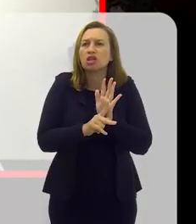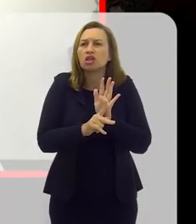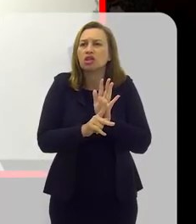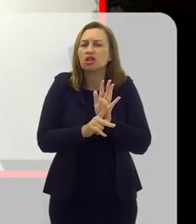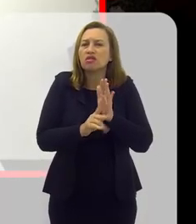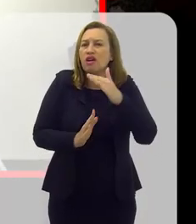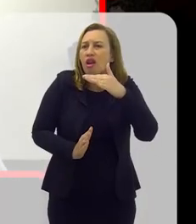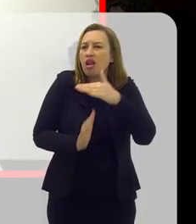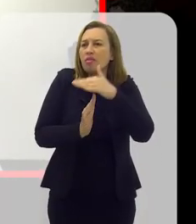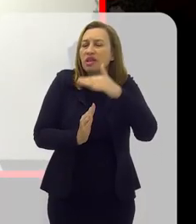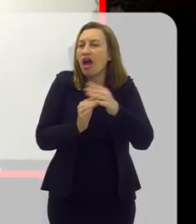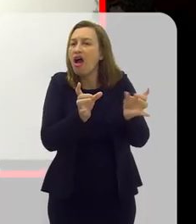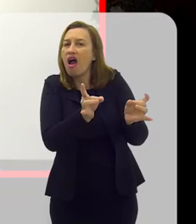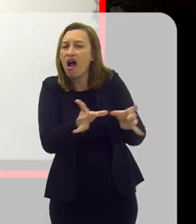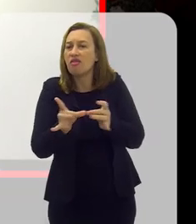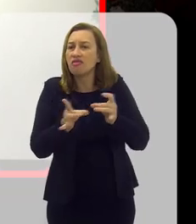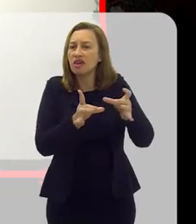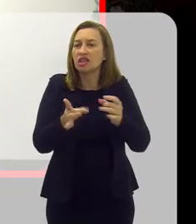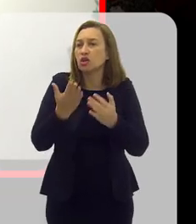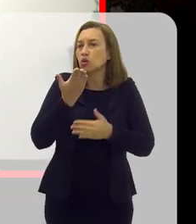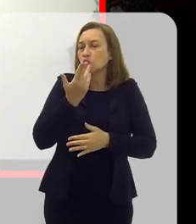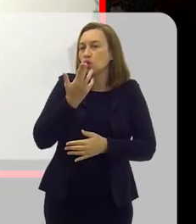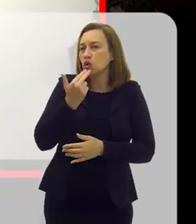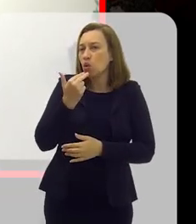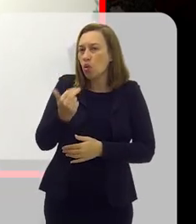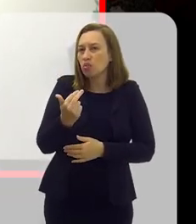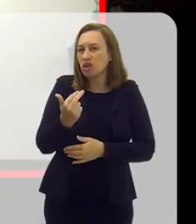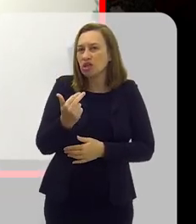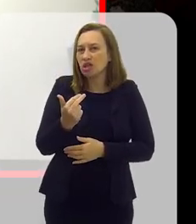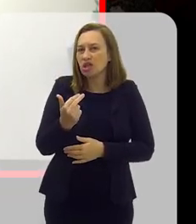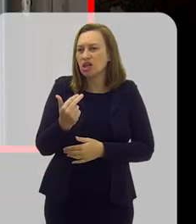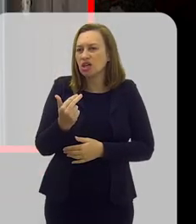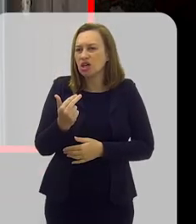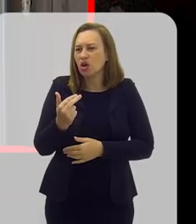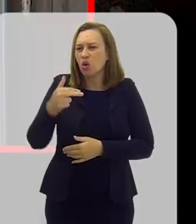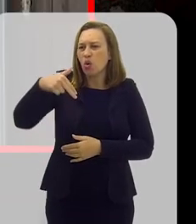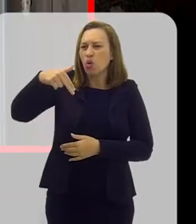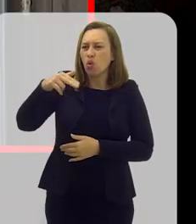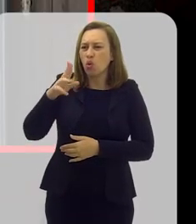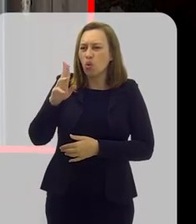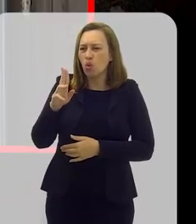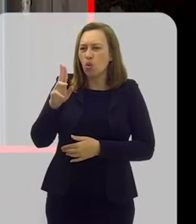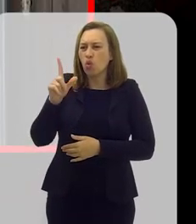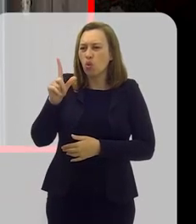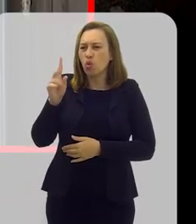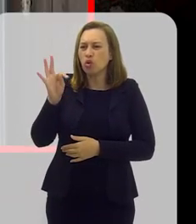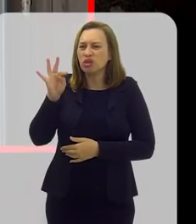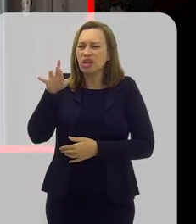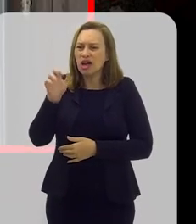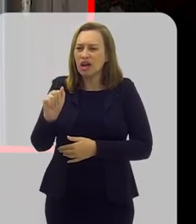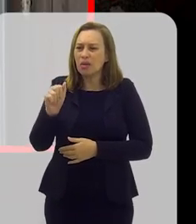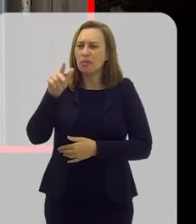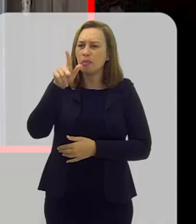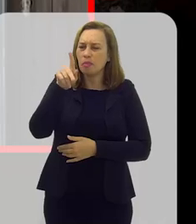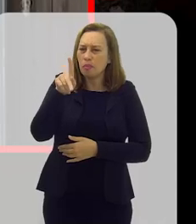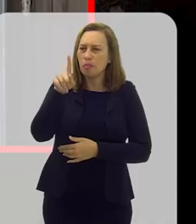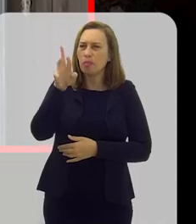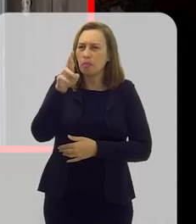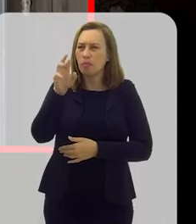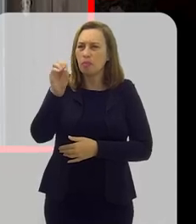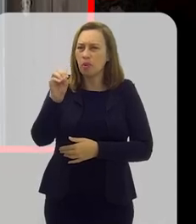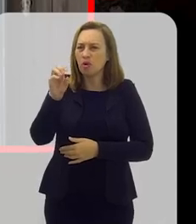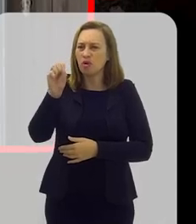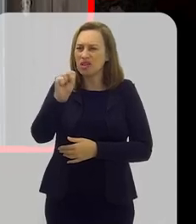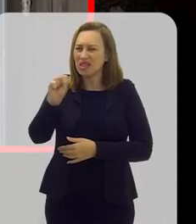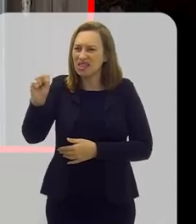sobre limitar a venda de alimentos ultraprocessados dentro das escolas, né? Qual a opinião em